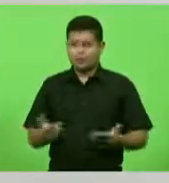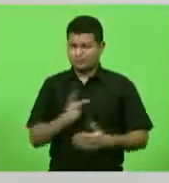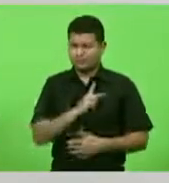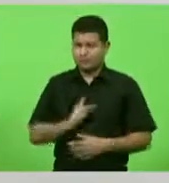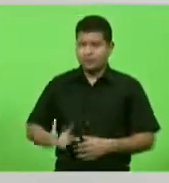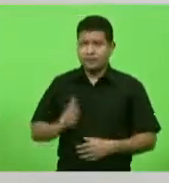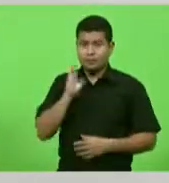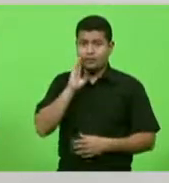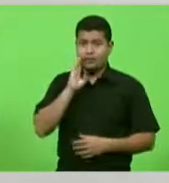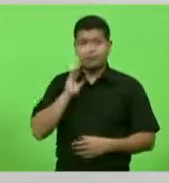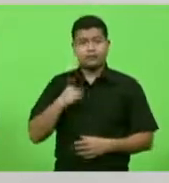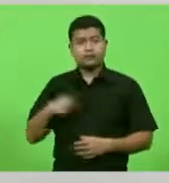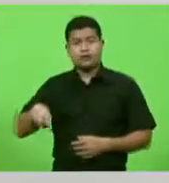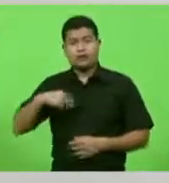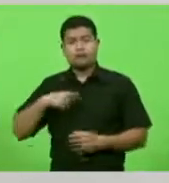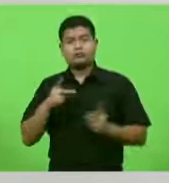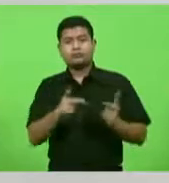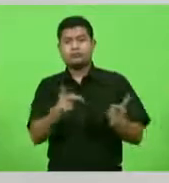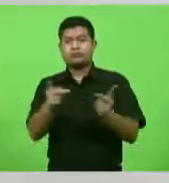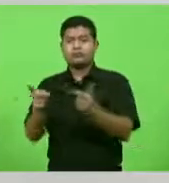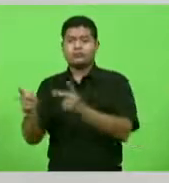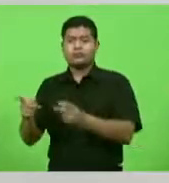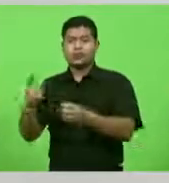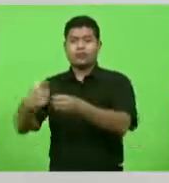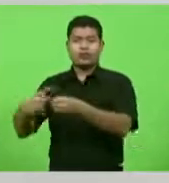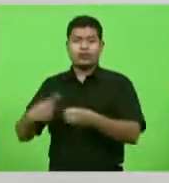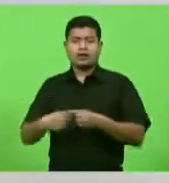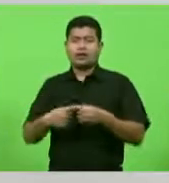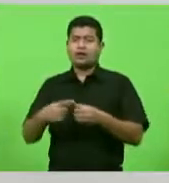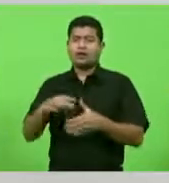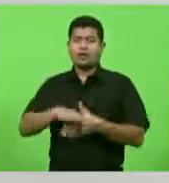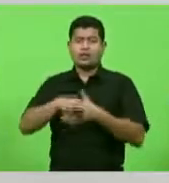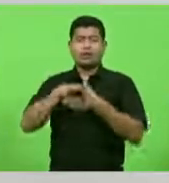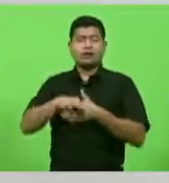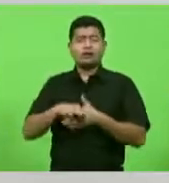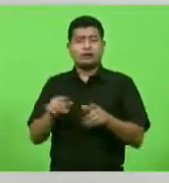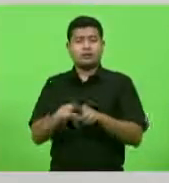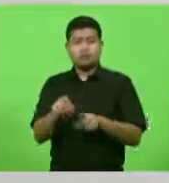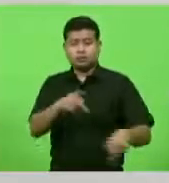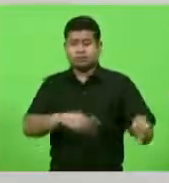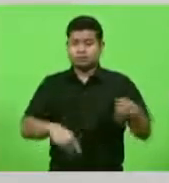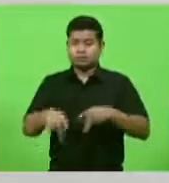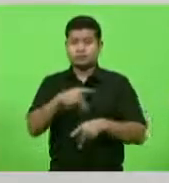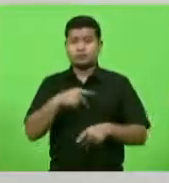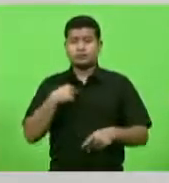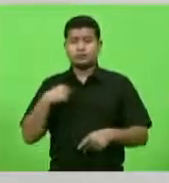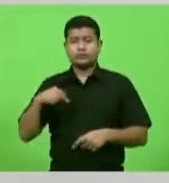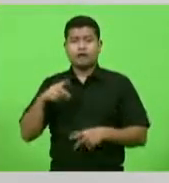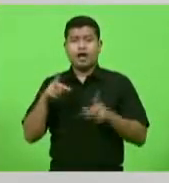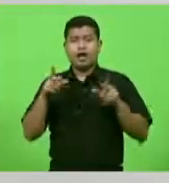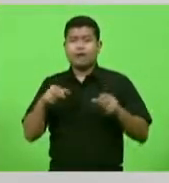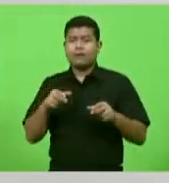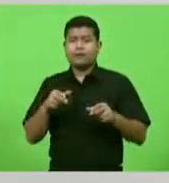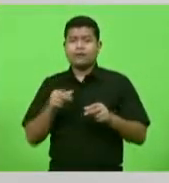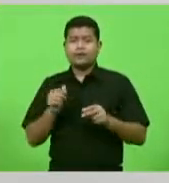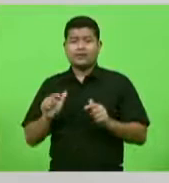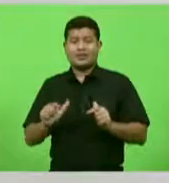afora, visitando os municípios, visitando lideranças, visitando o nosso povo. E nós somos o para-choque da sociedade.